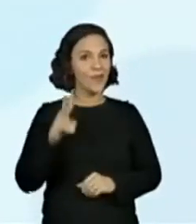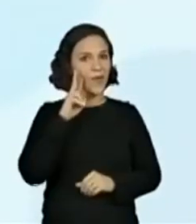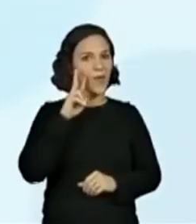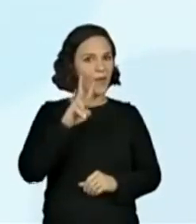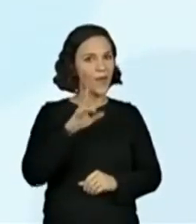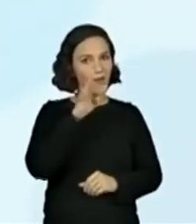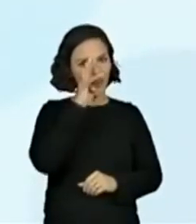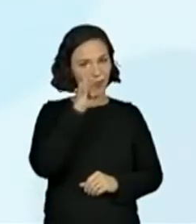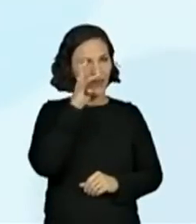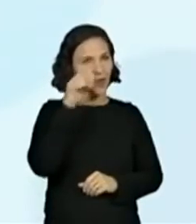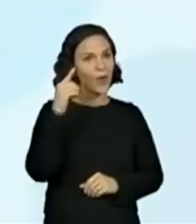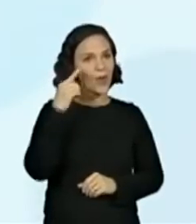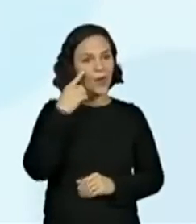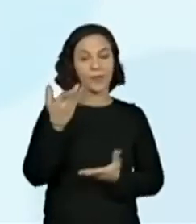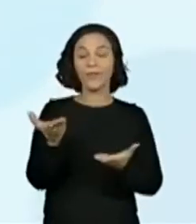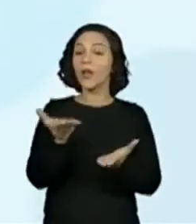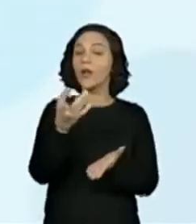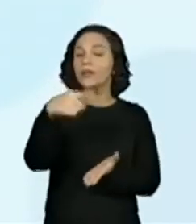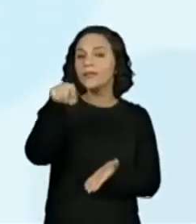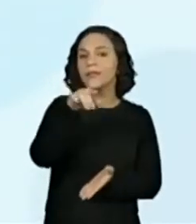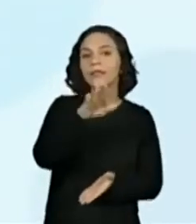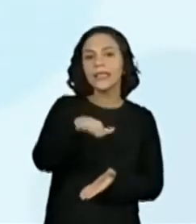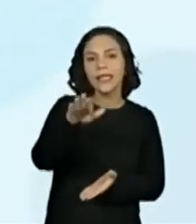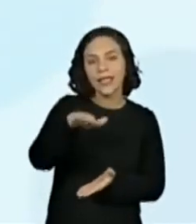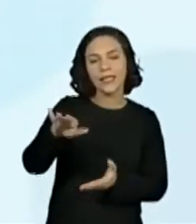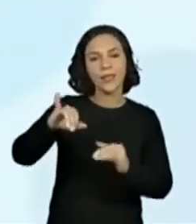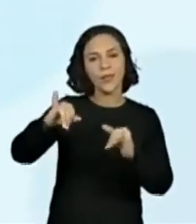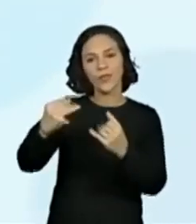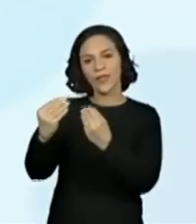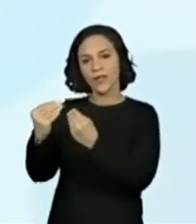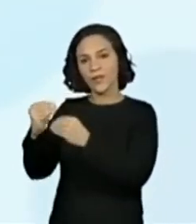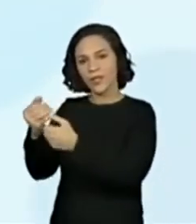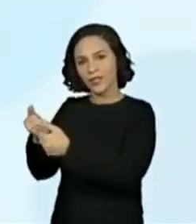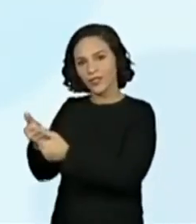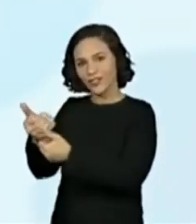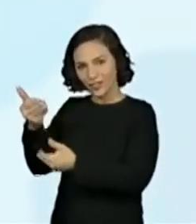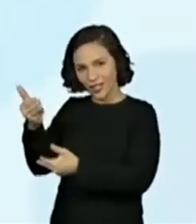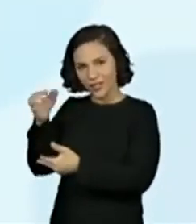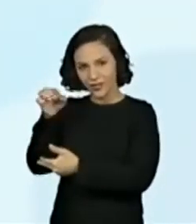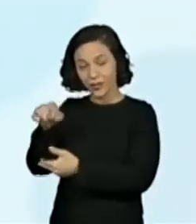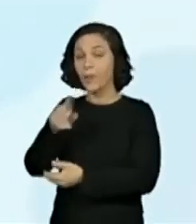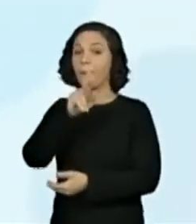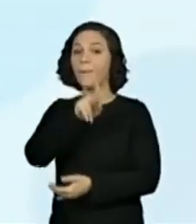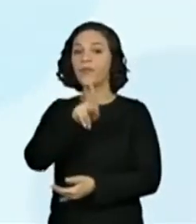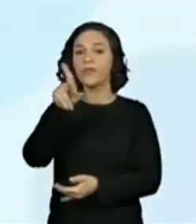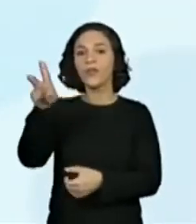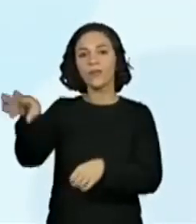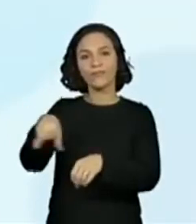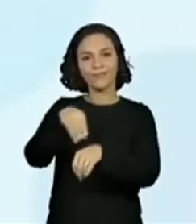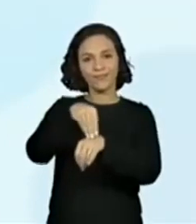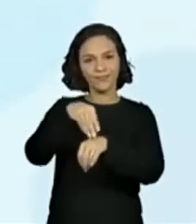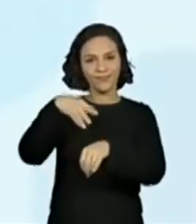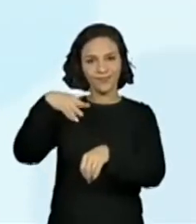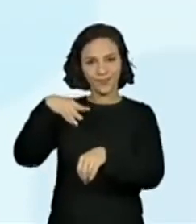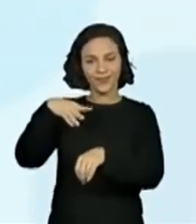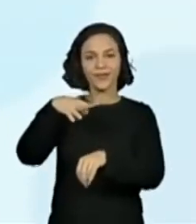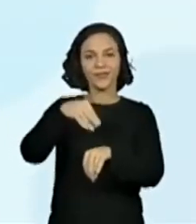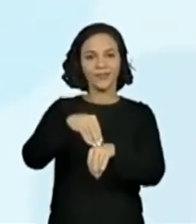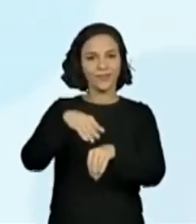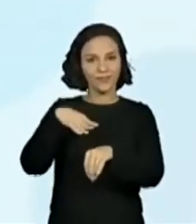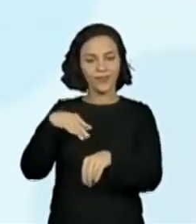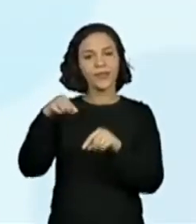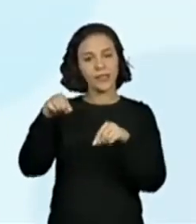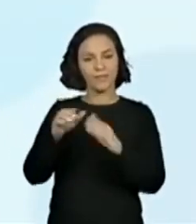pedir já para os professores e professoras irem fazendo esse elo aí, colocando as respostas das crianças, por